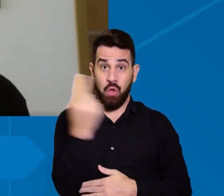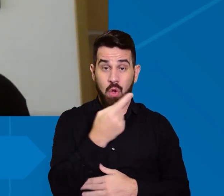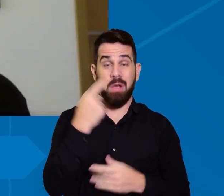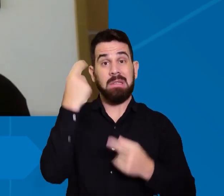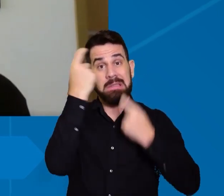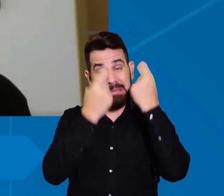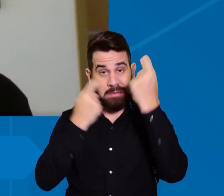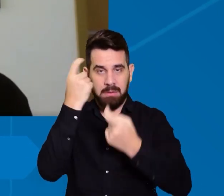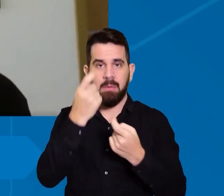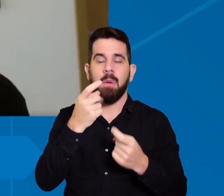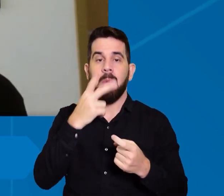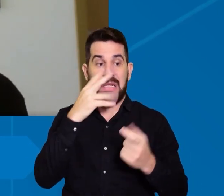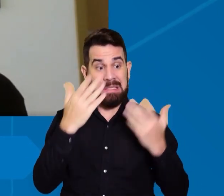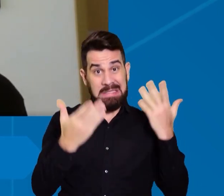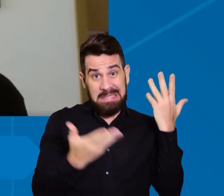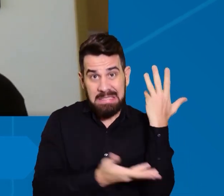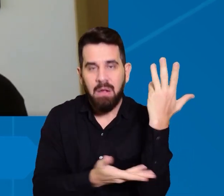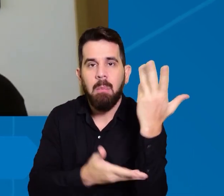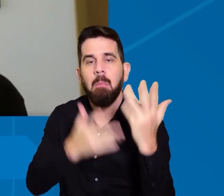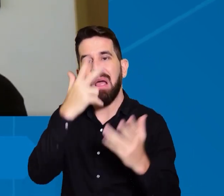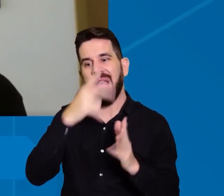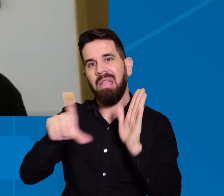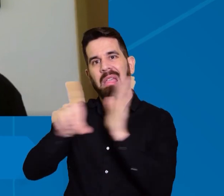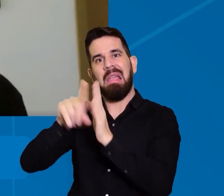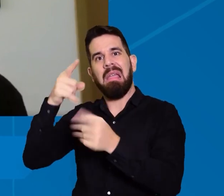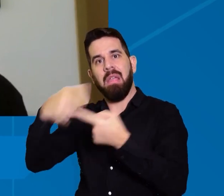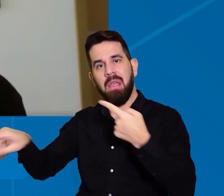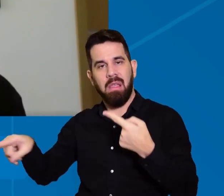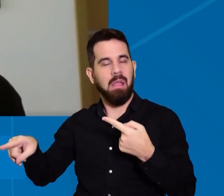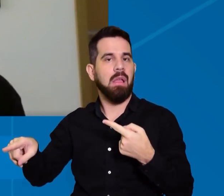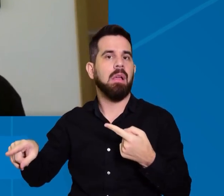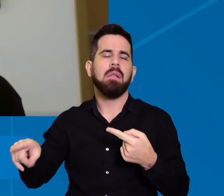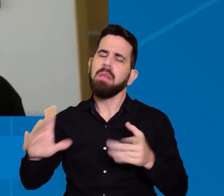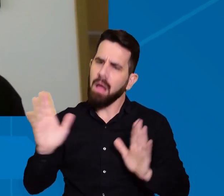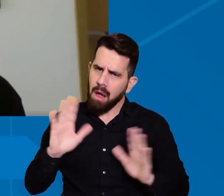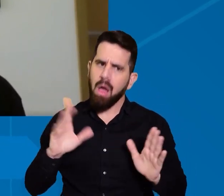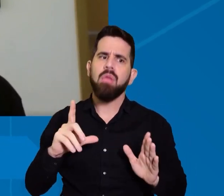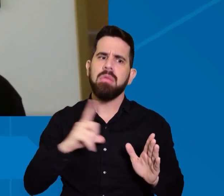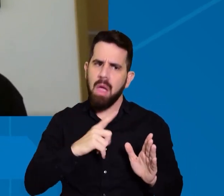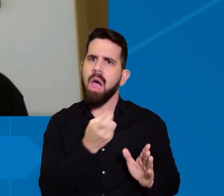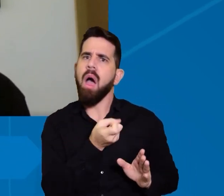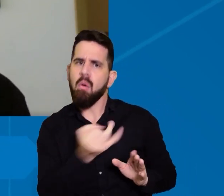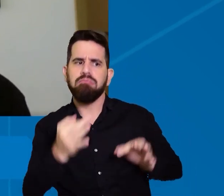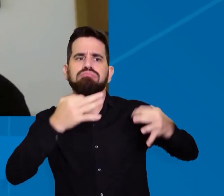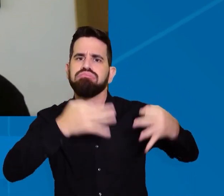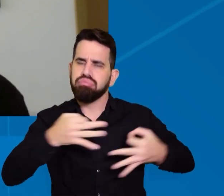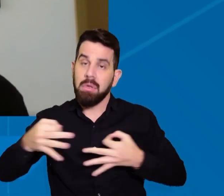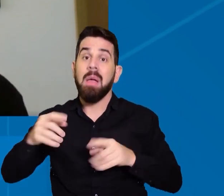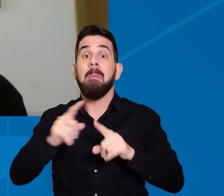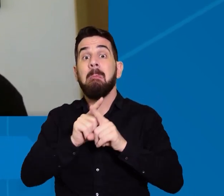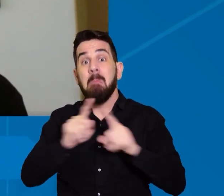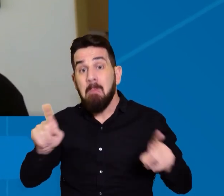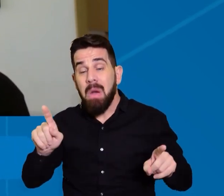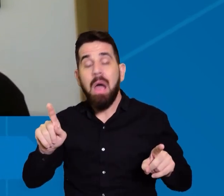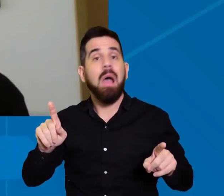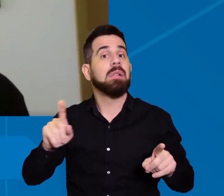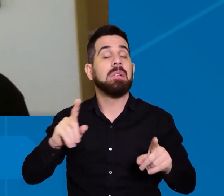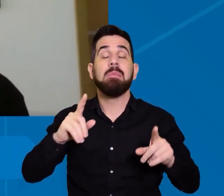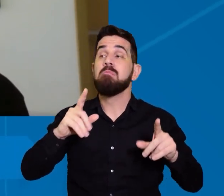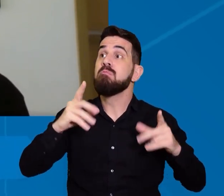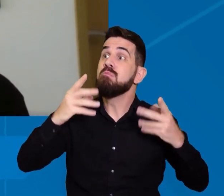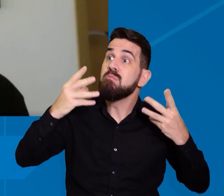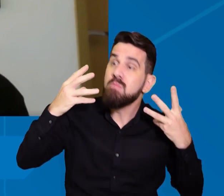pessoas precisam entender nem todo desmatamento é ilegal mas existe muito desmatamento ilegal existe muitas regras